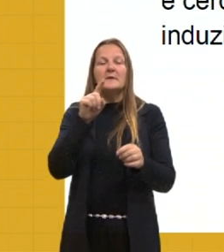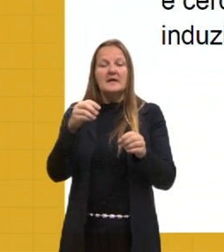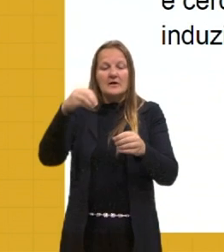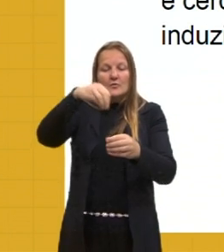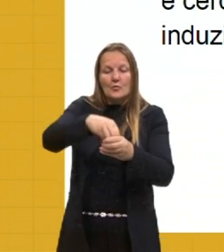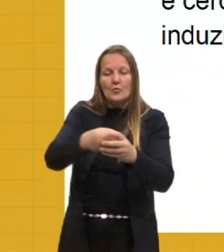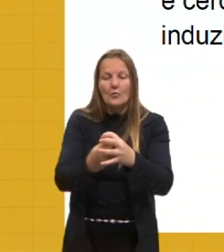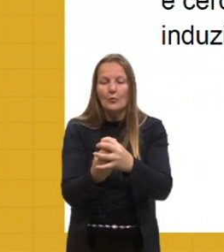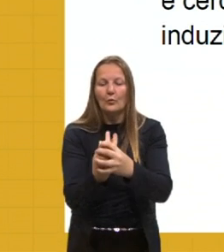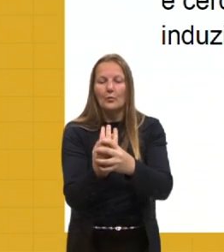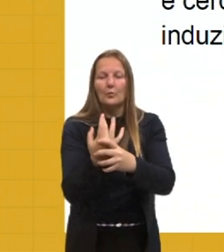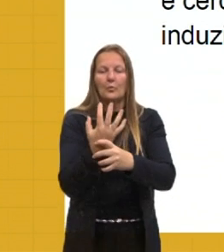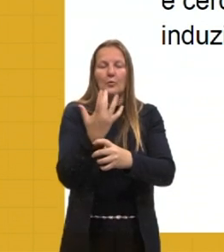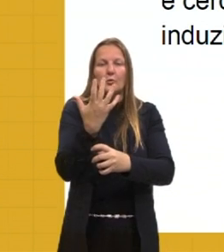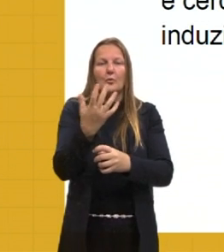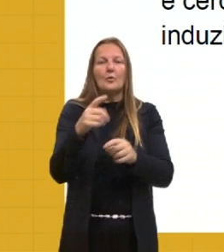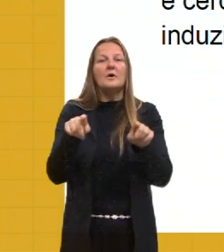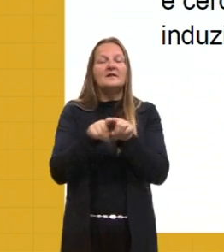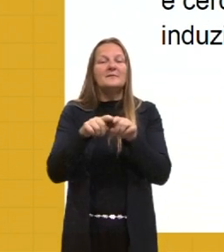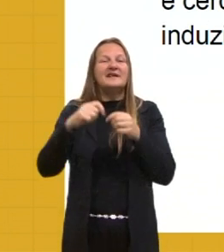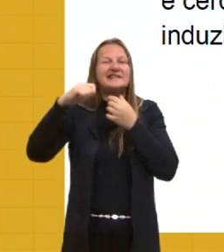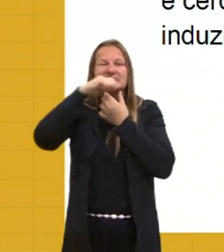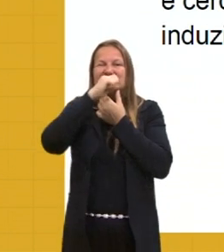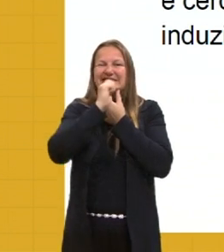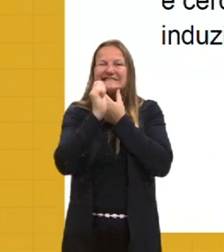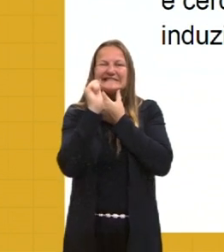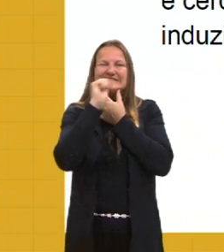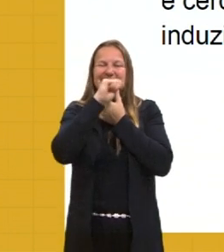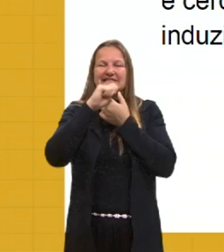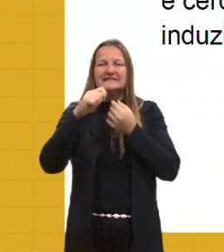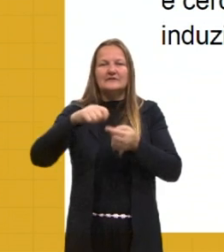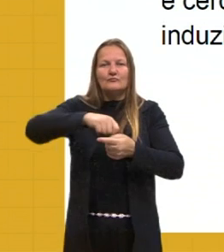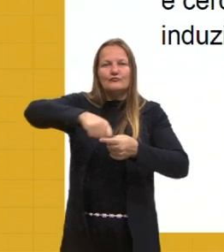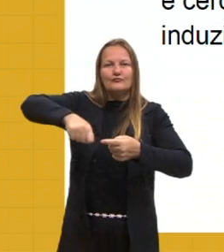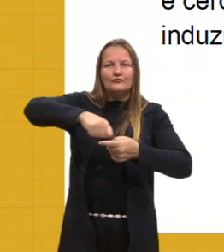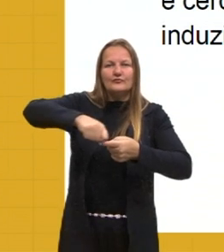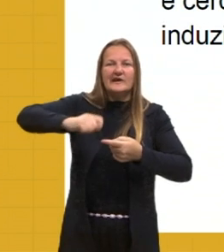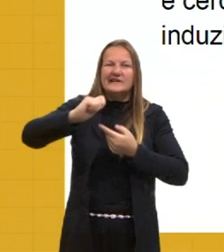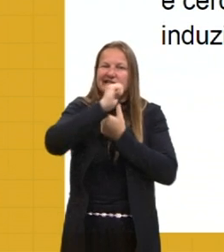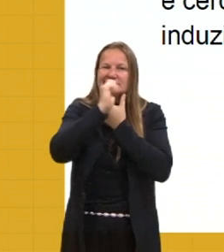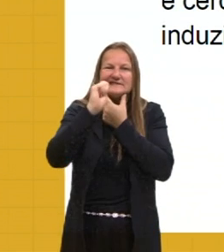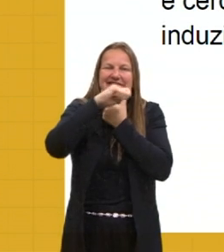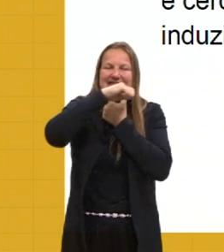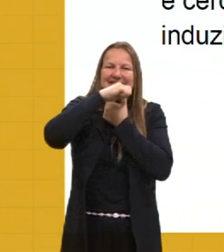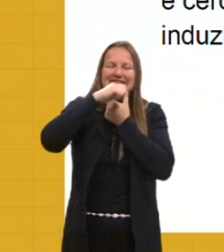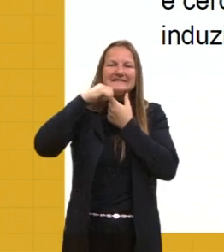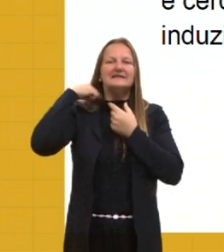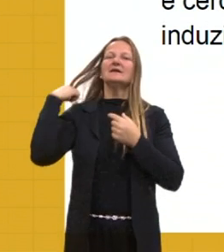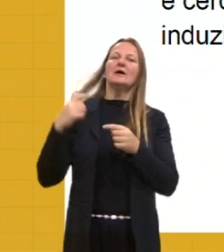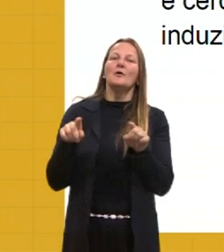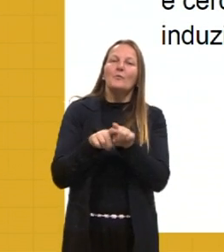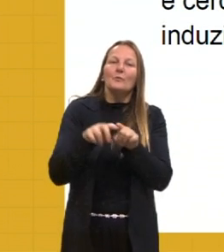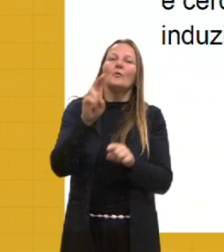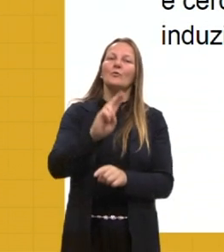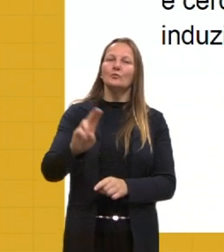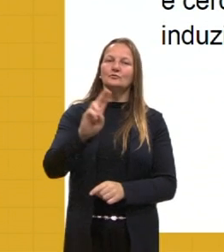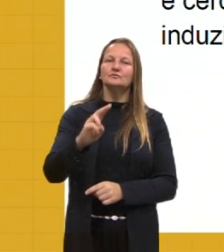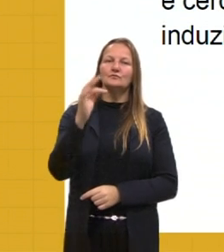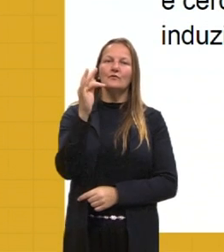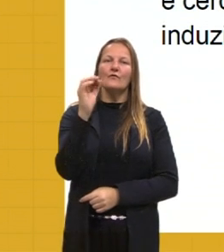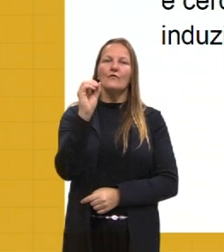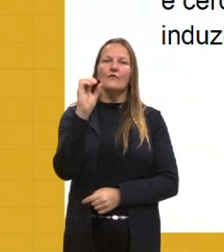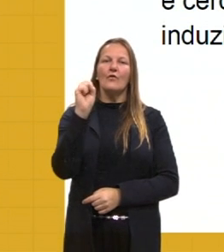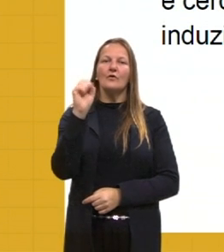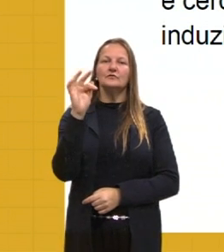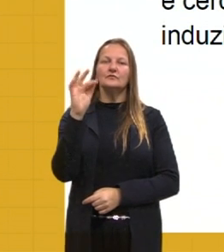até cremes dentais. Então, o uso do fósforo, ele é muito utilizado,